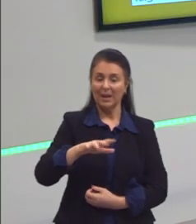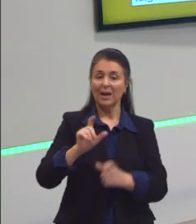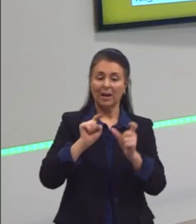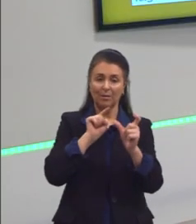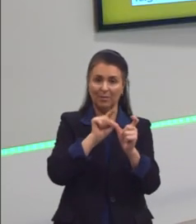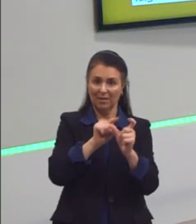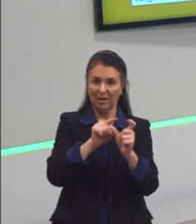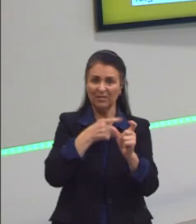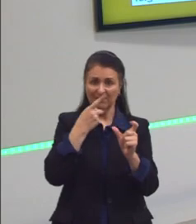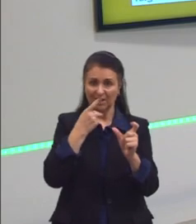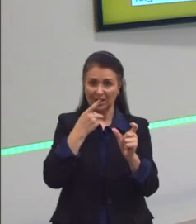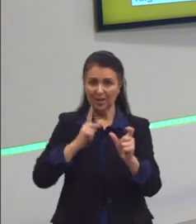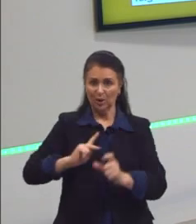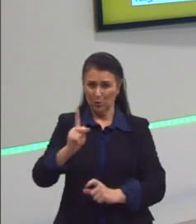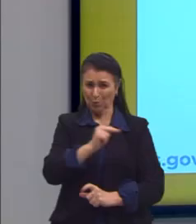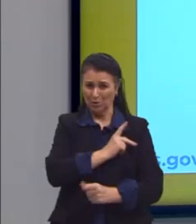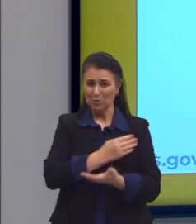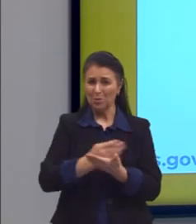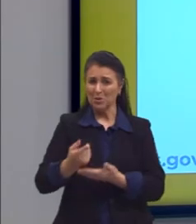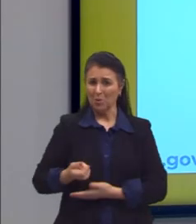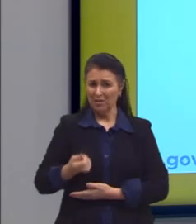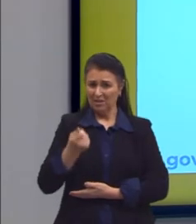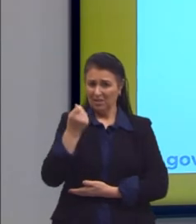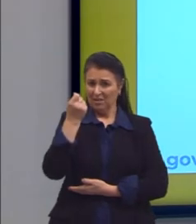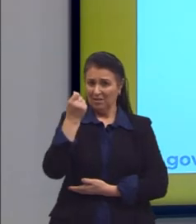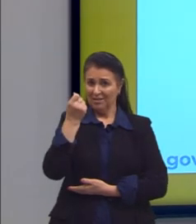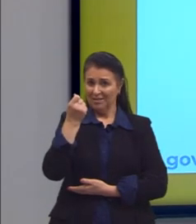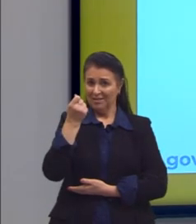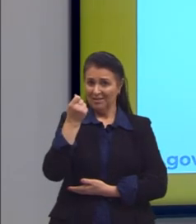enriquecendo? Não. Ele está falando que elas estão